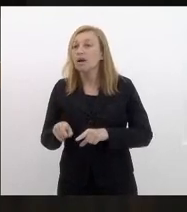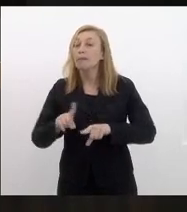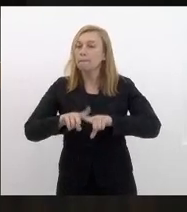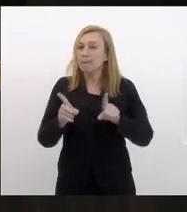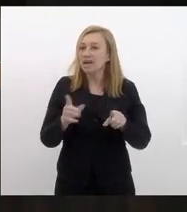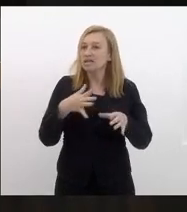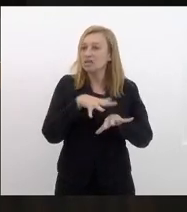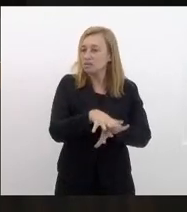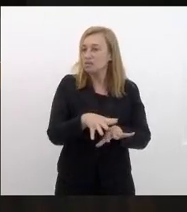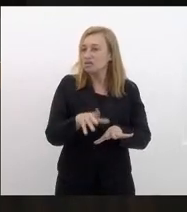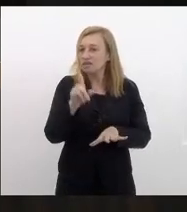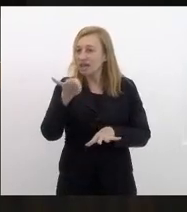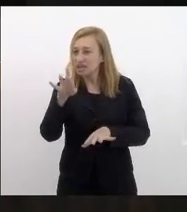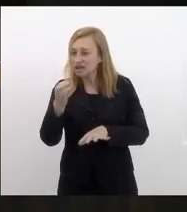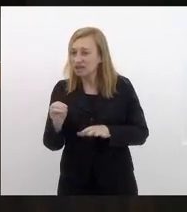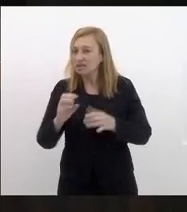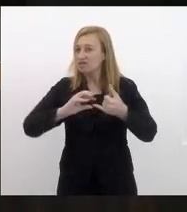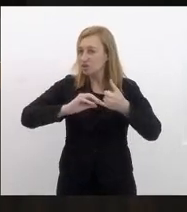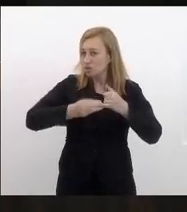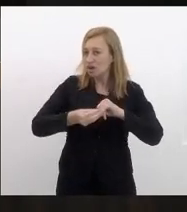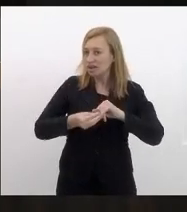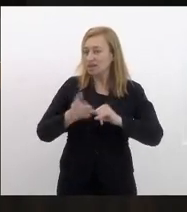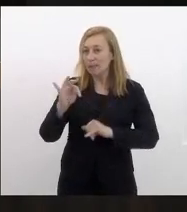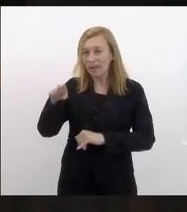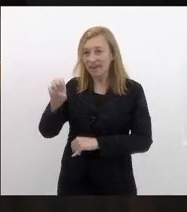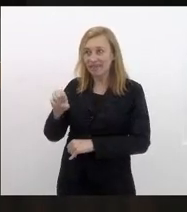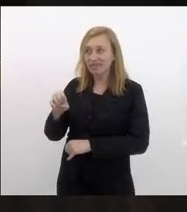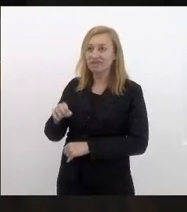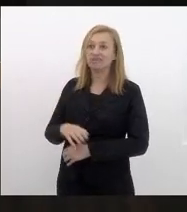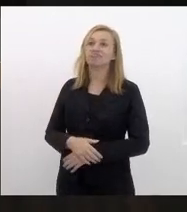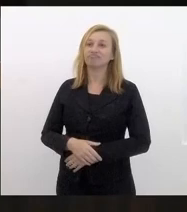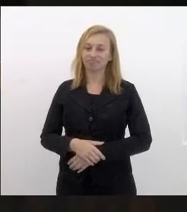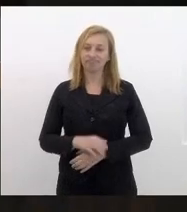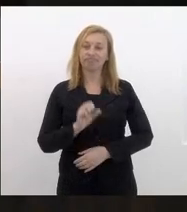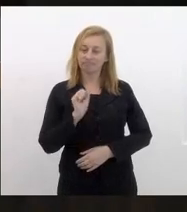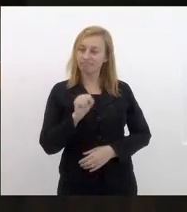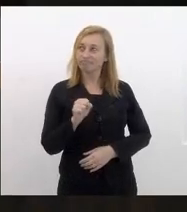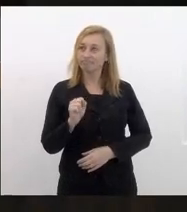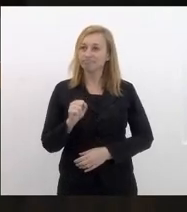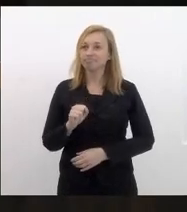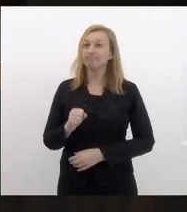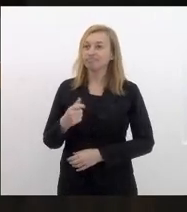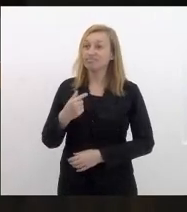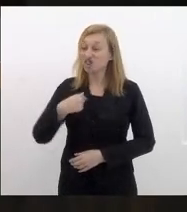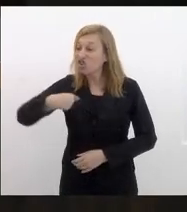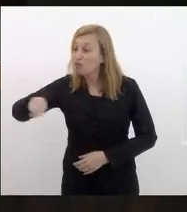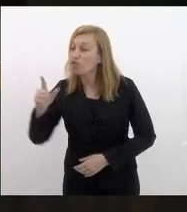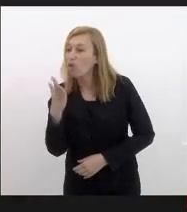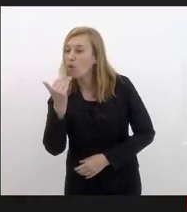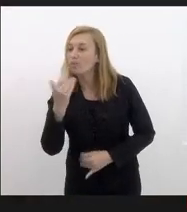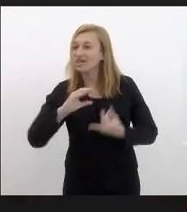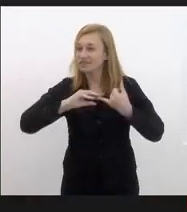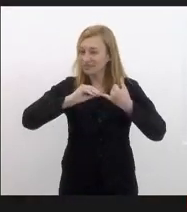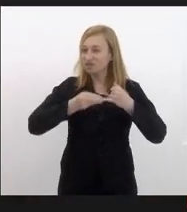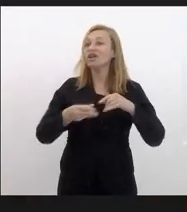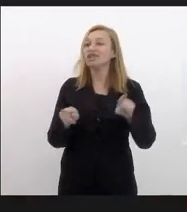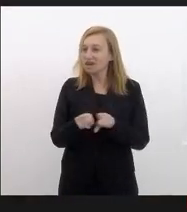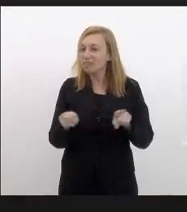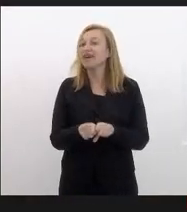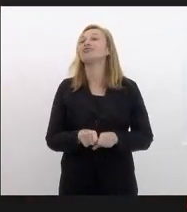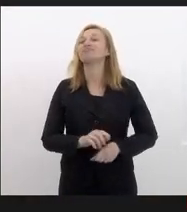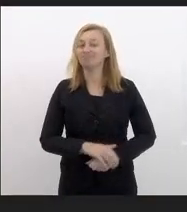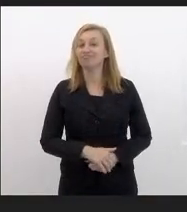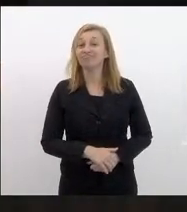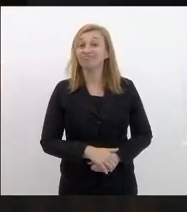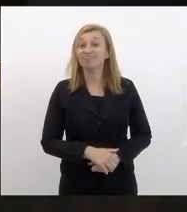inclusão da feijoada da Bete ah não de inclusão do calendário tudo bem inclusão do calendário eu vou lá nessa feijoada também Tia Azul